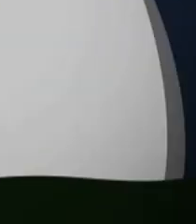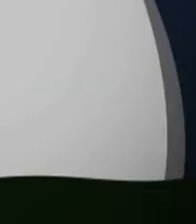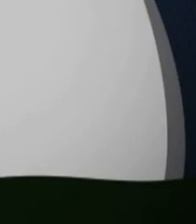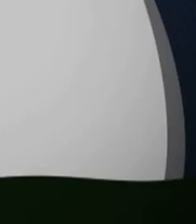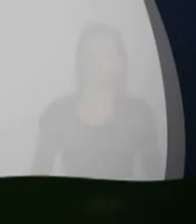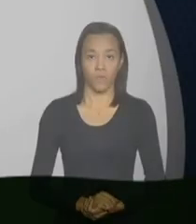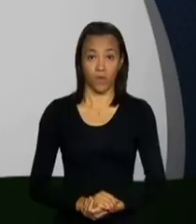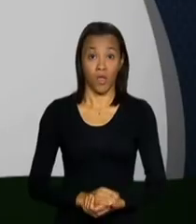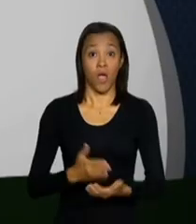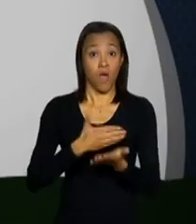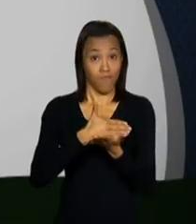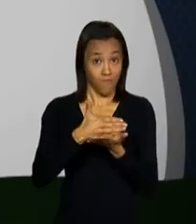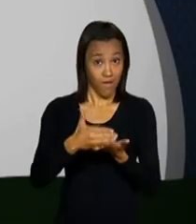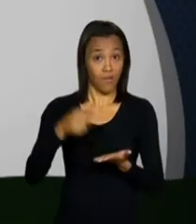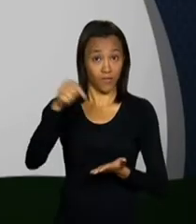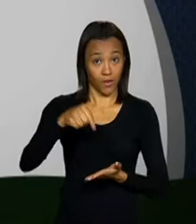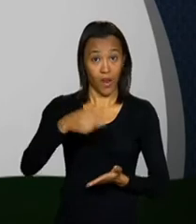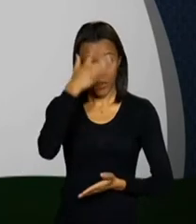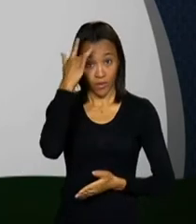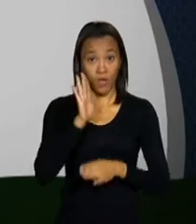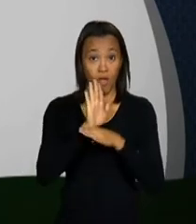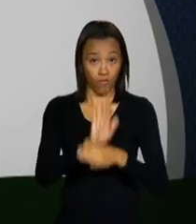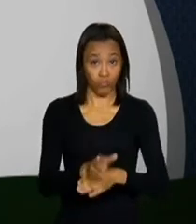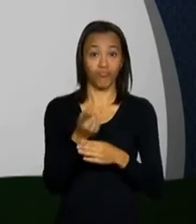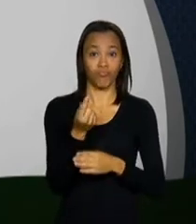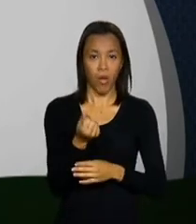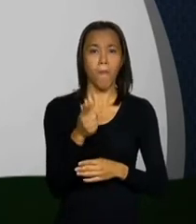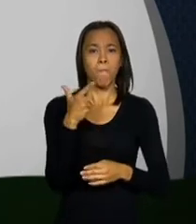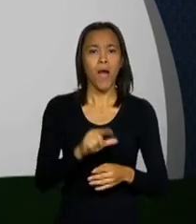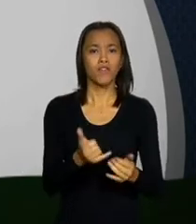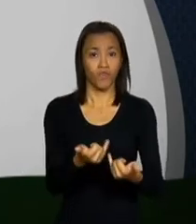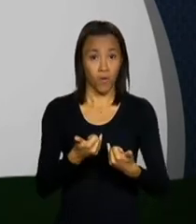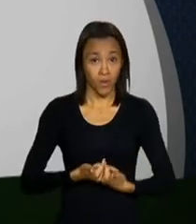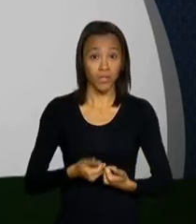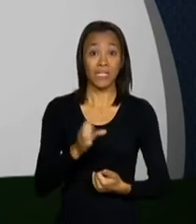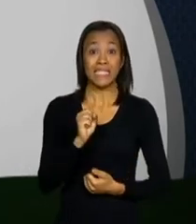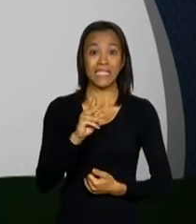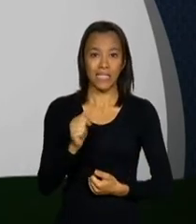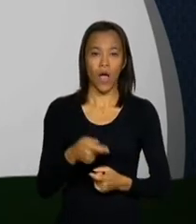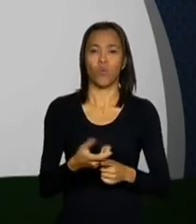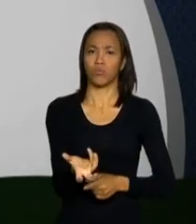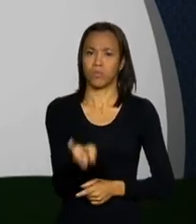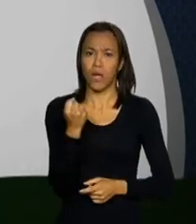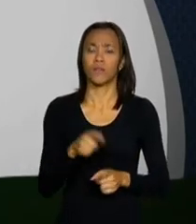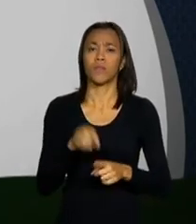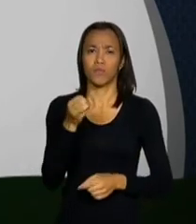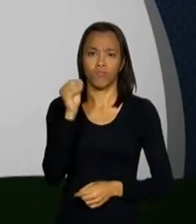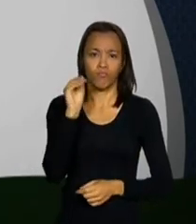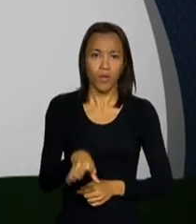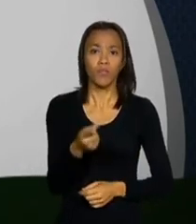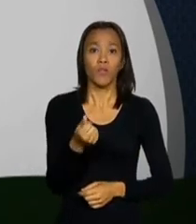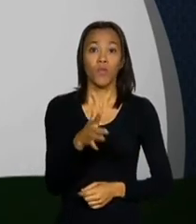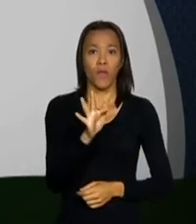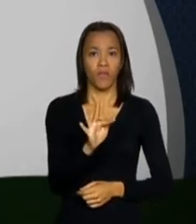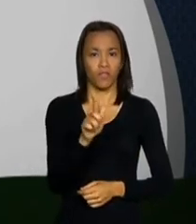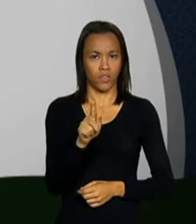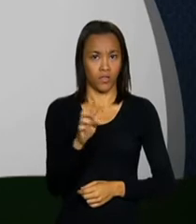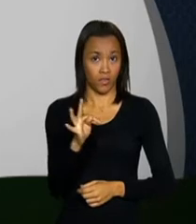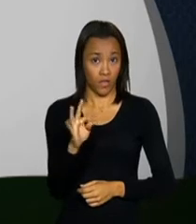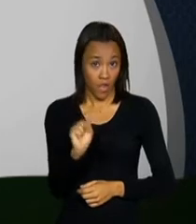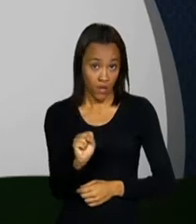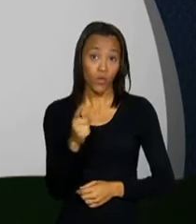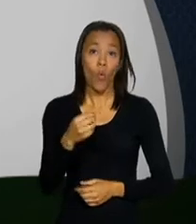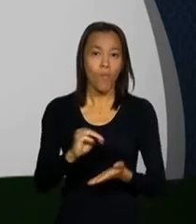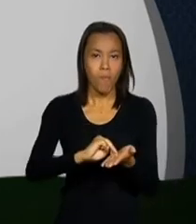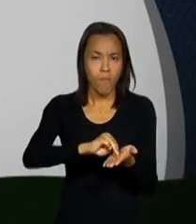A partir de agora, contribuinte poderá receber informações de saldo, saque e depósito do FGTS por